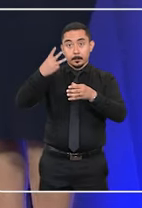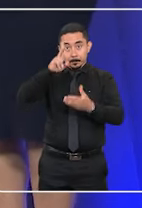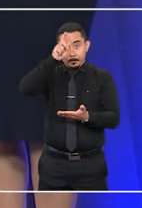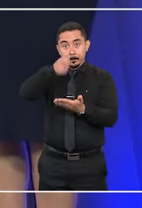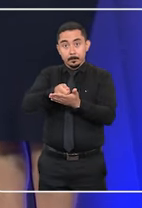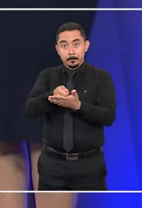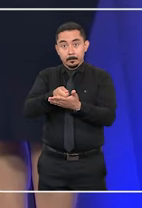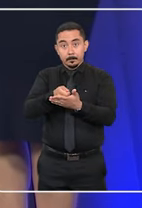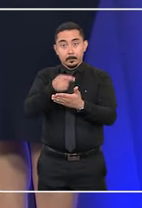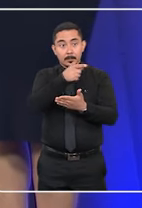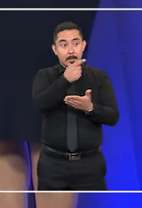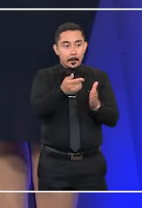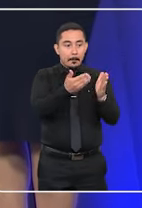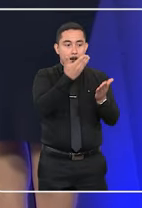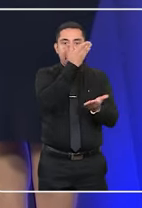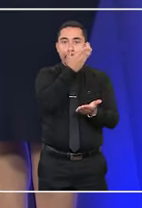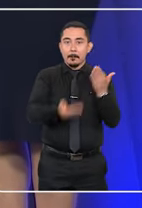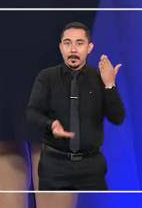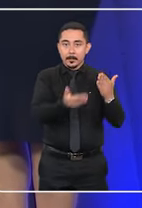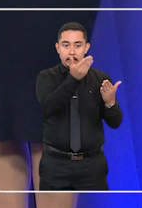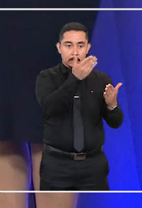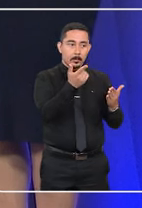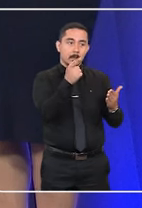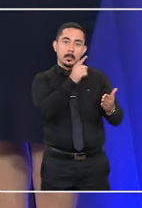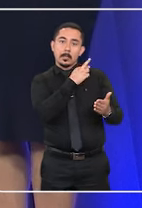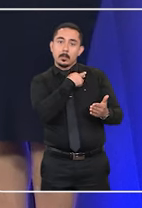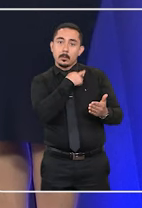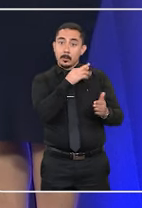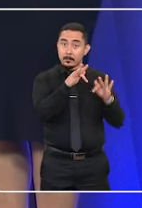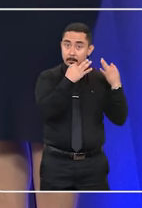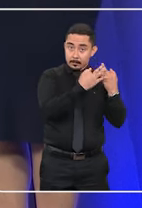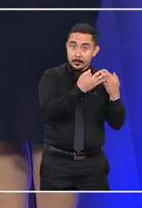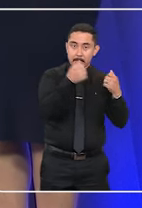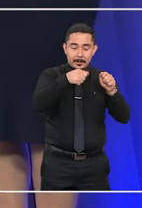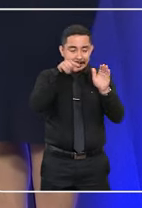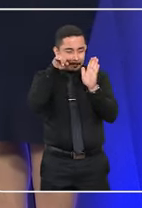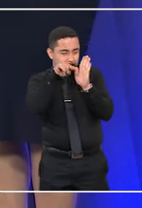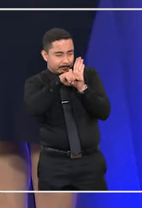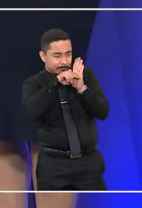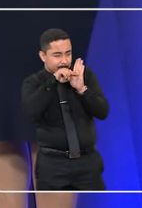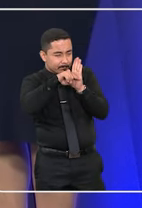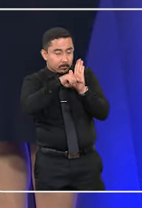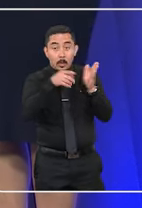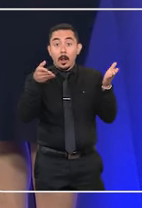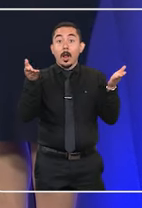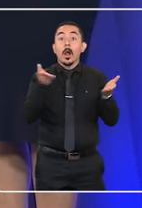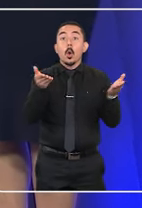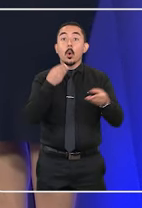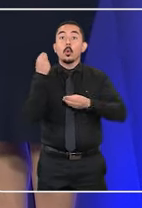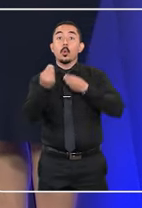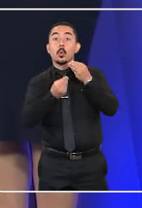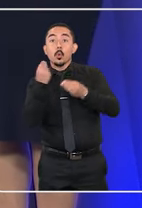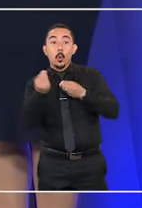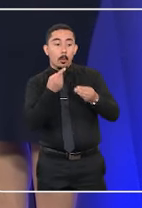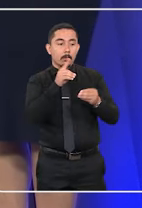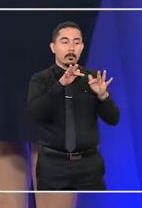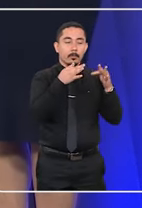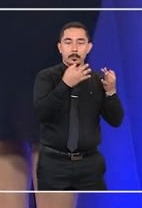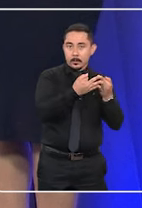turma decidiram que a destituição do poder familiar exige a análise da situação atual dos laços